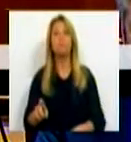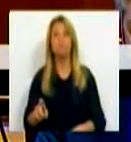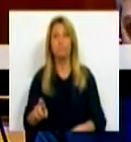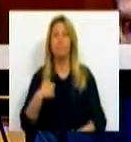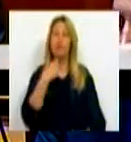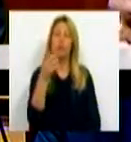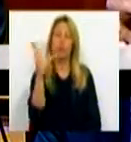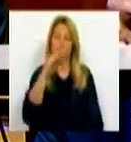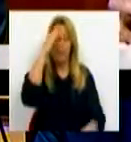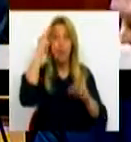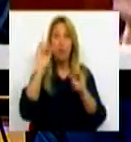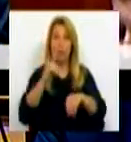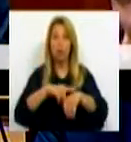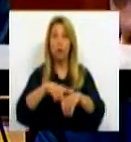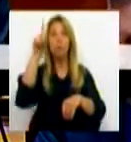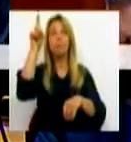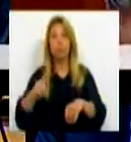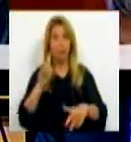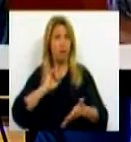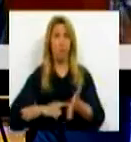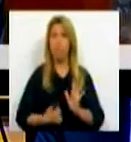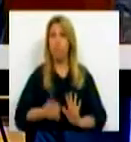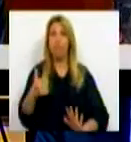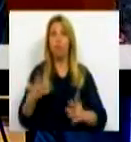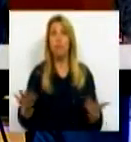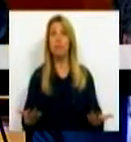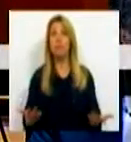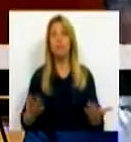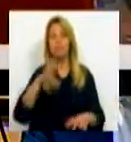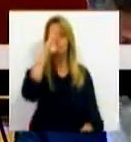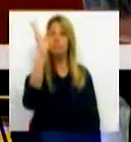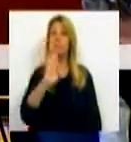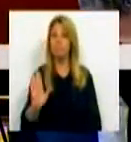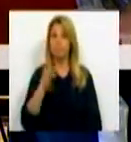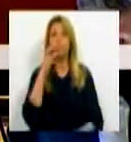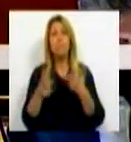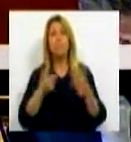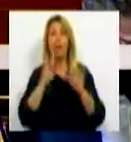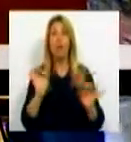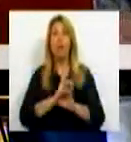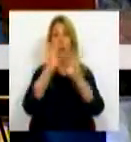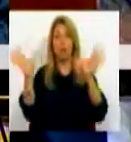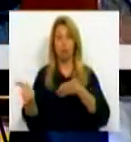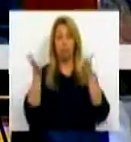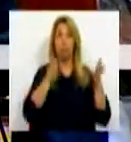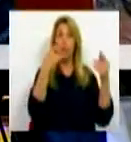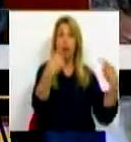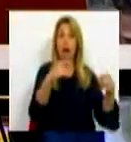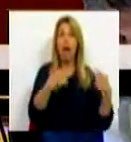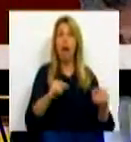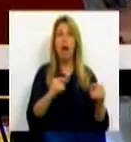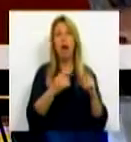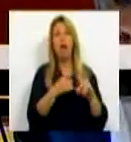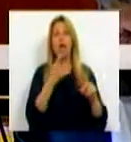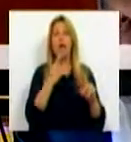educação a tempo inteiro é absolutamente fundamental. Como sabe, o diagnóstico é claro. Por um lado temos ritmos